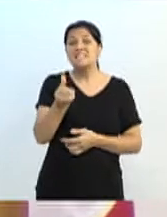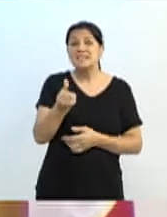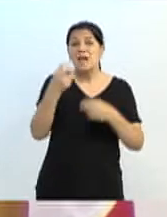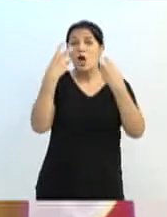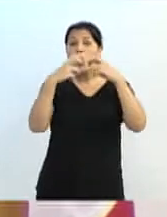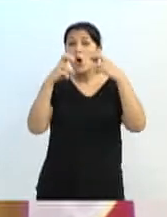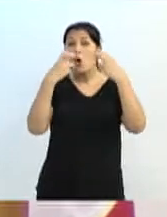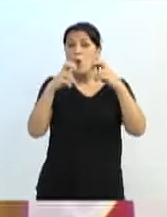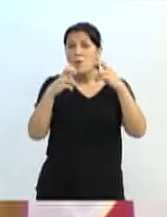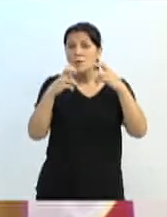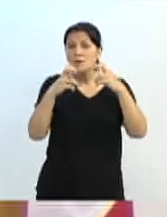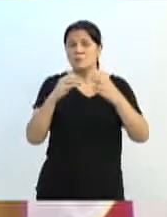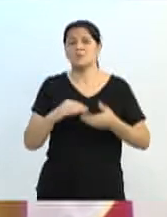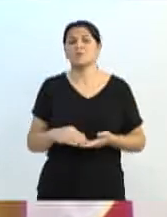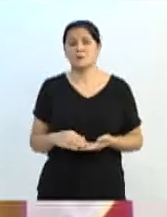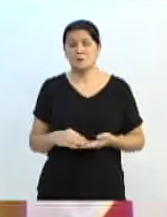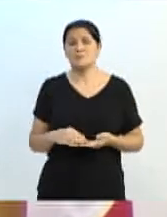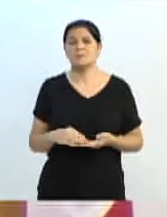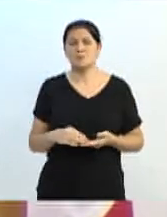Em 2019,